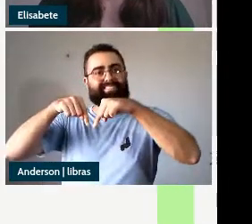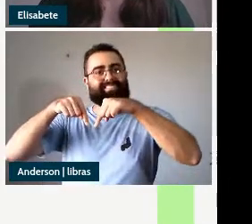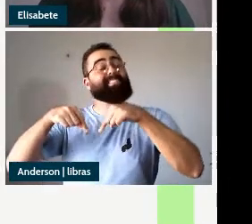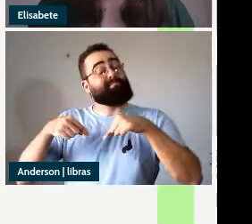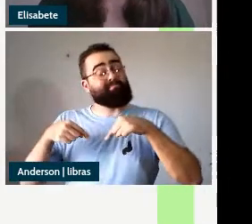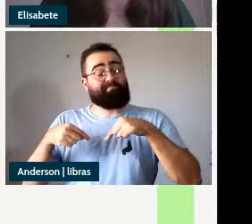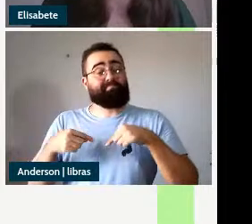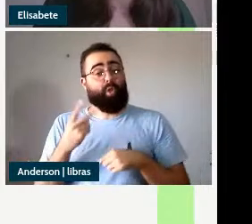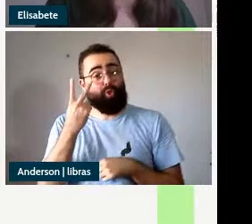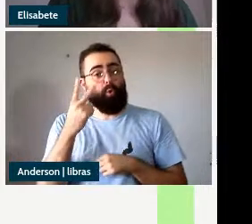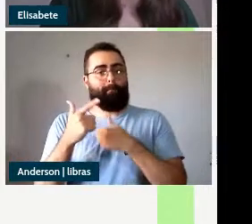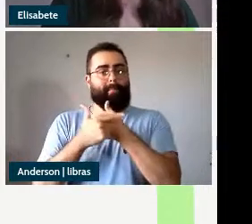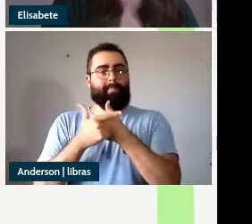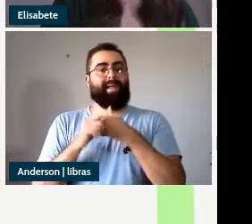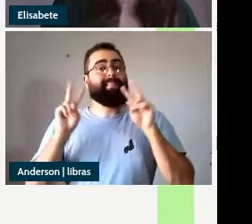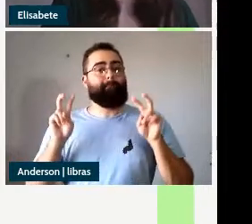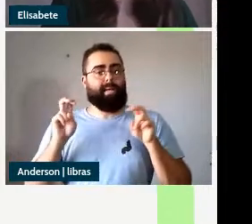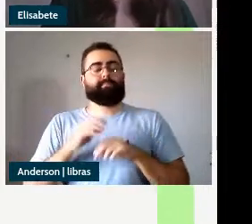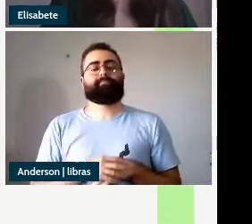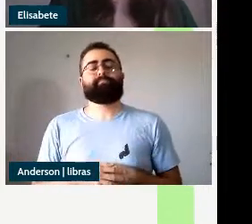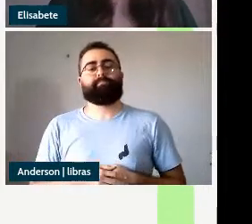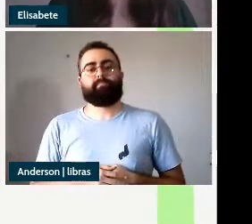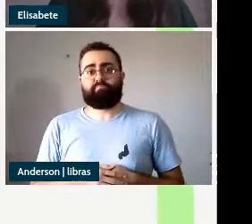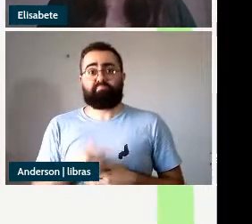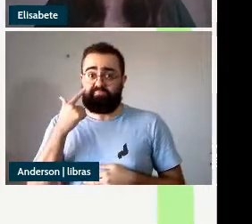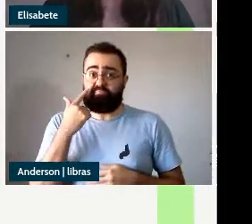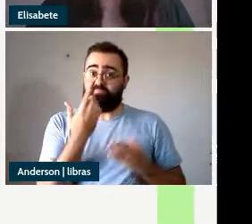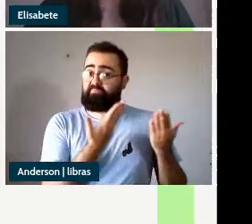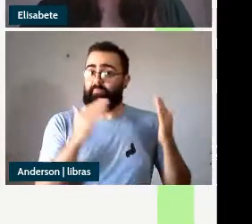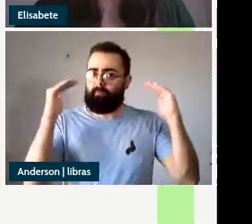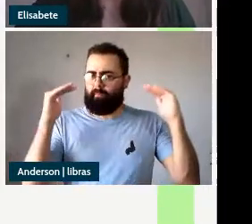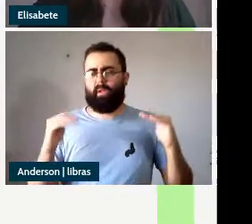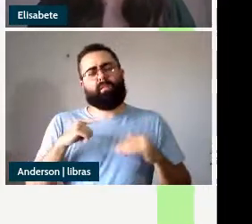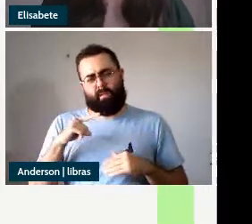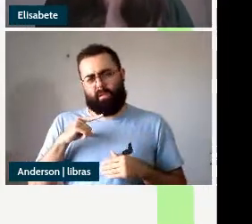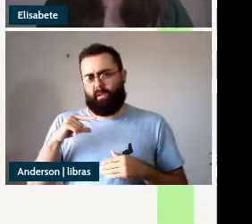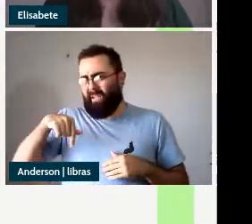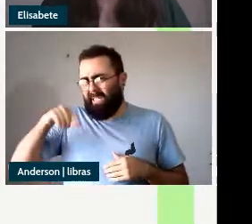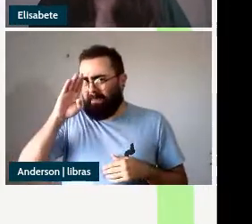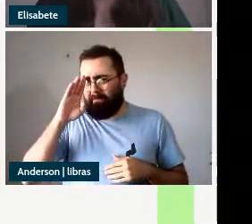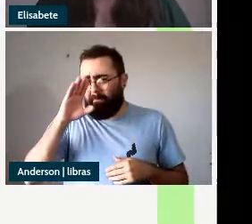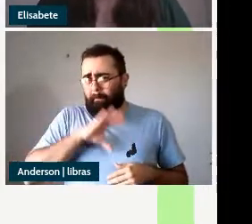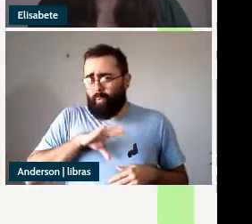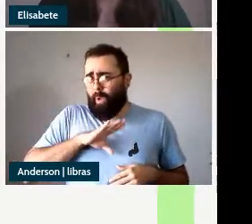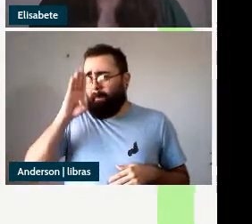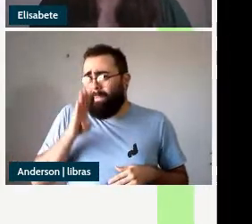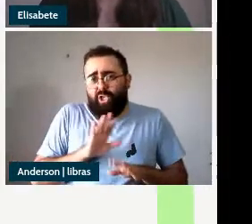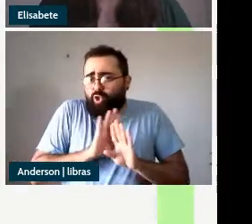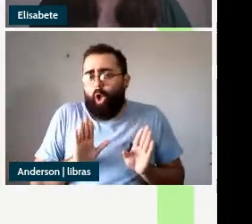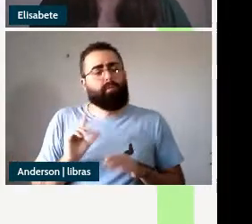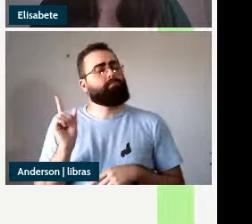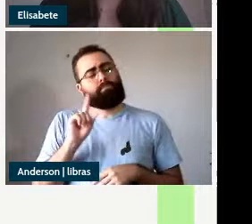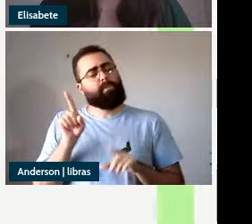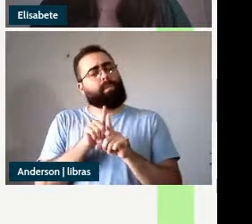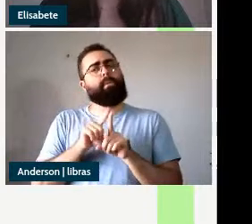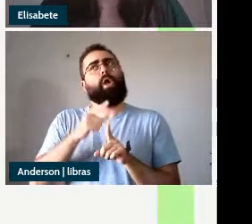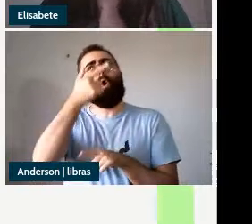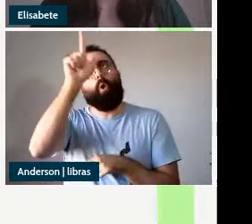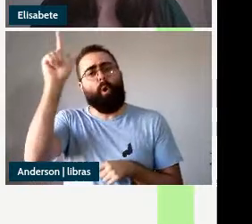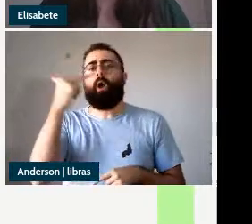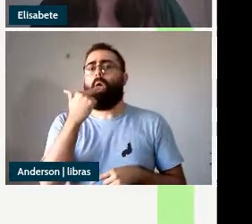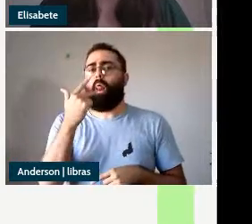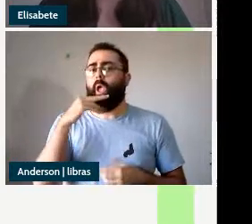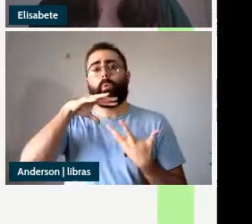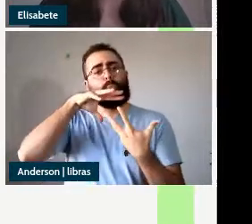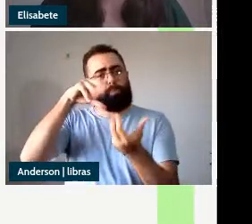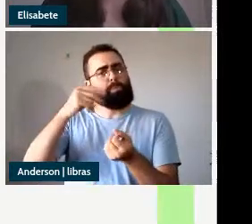essas sentenças elas estão presentes em muitas línguas do mundo e as suas propriedades sintáticas e semânticas têm sido um objeto de